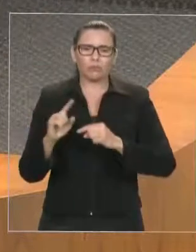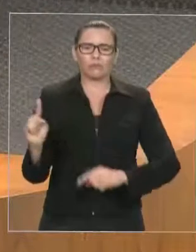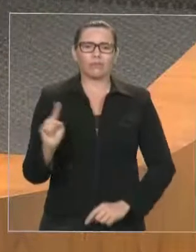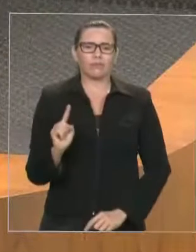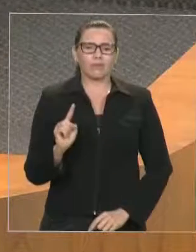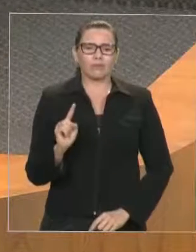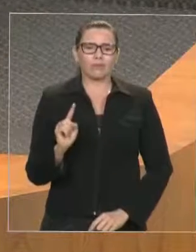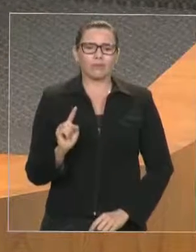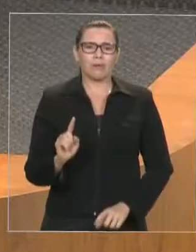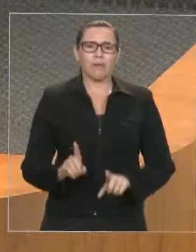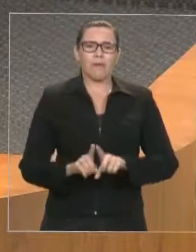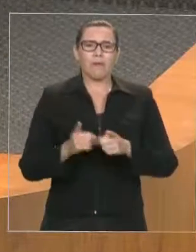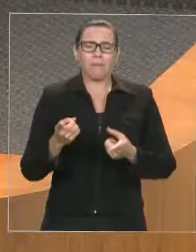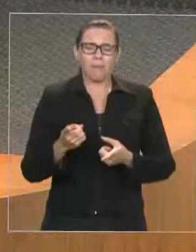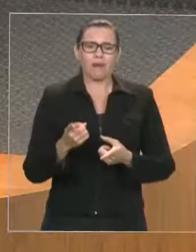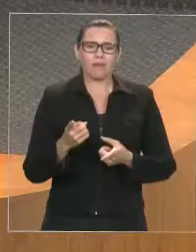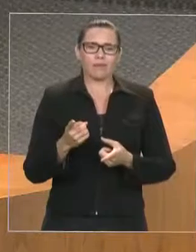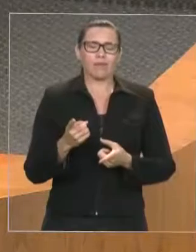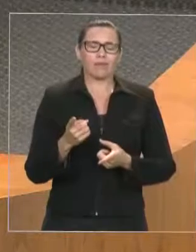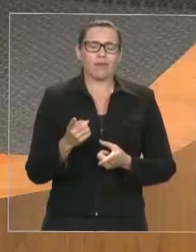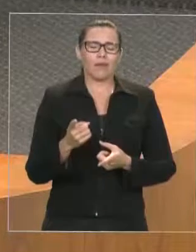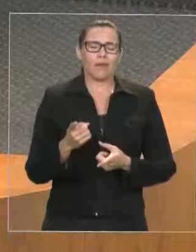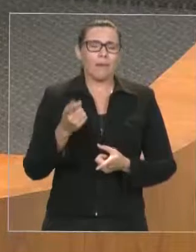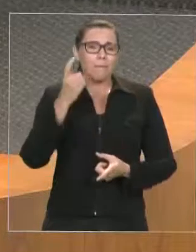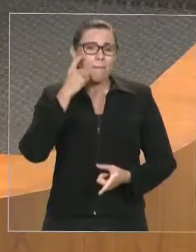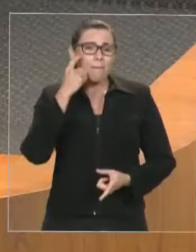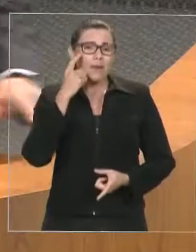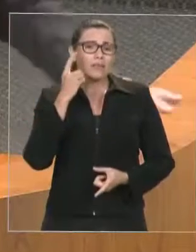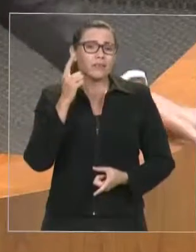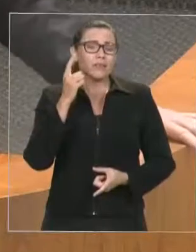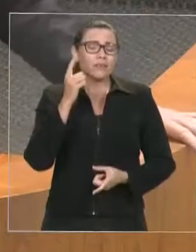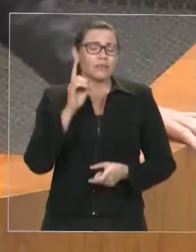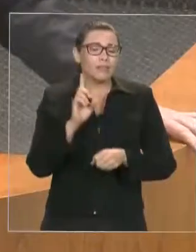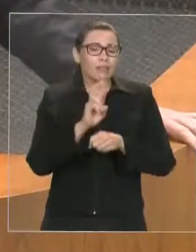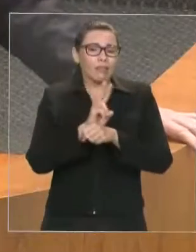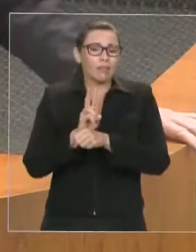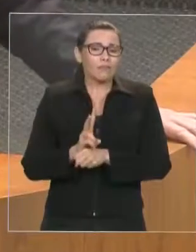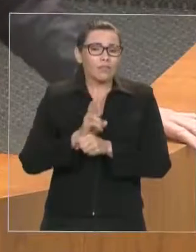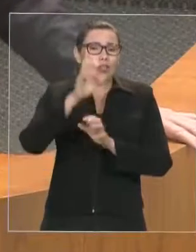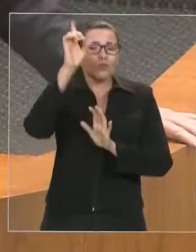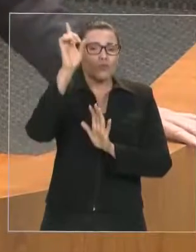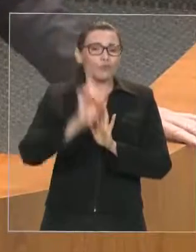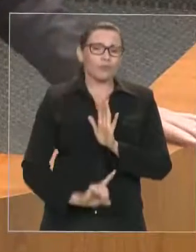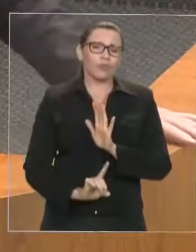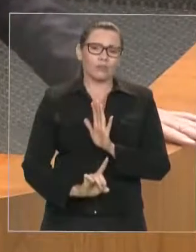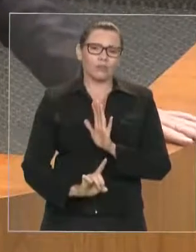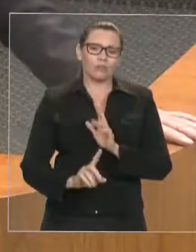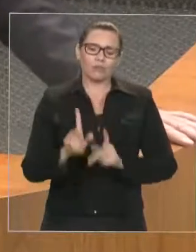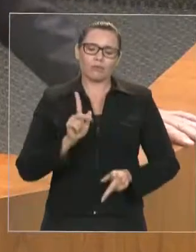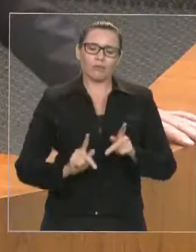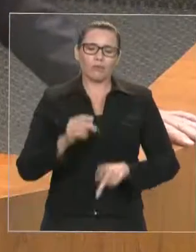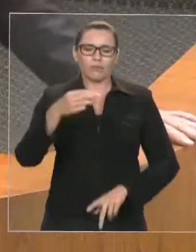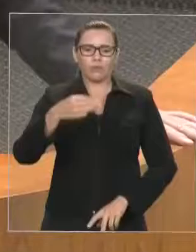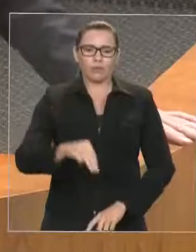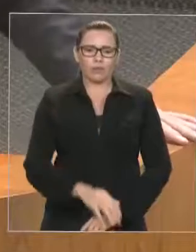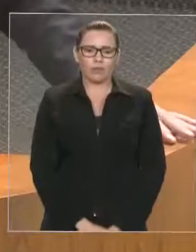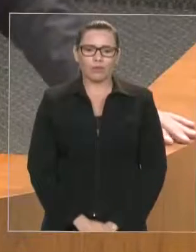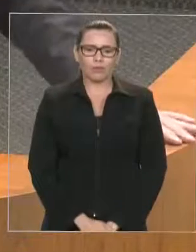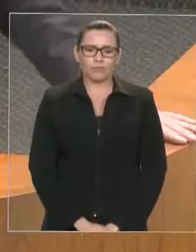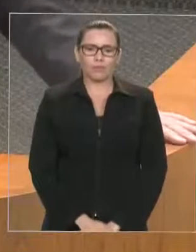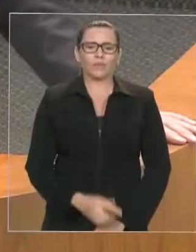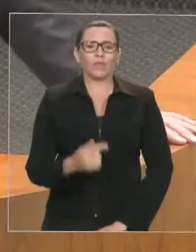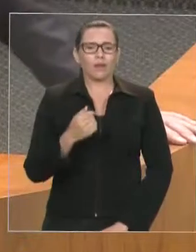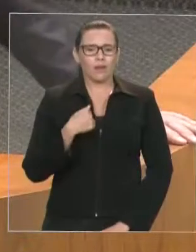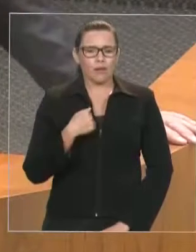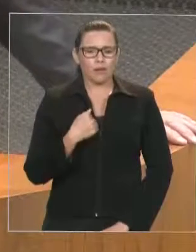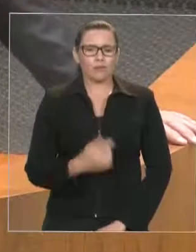reafirmo aqui que pela terceira vez dei entrada